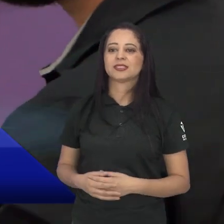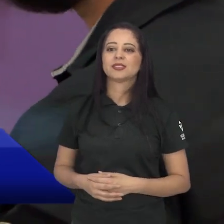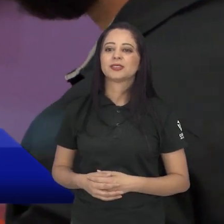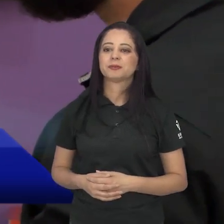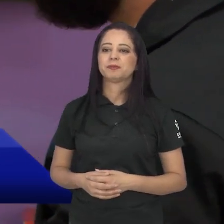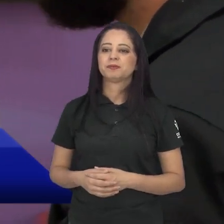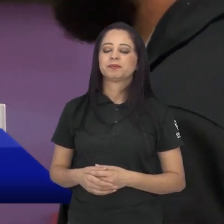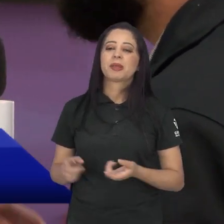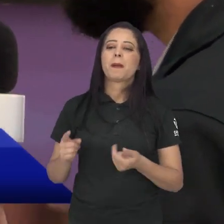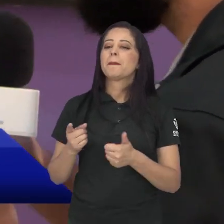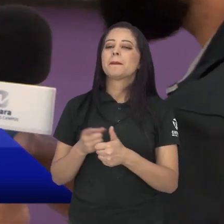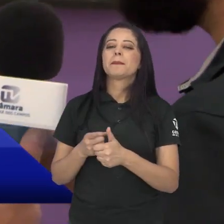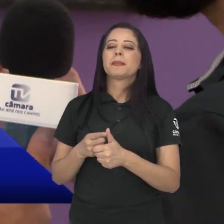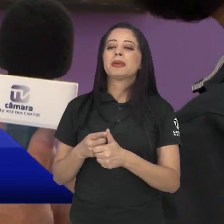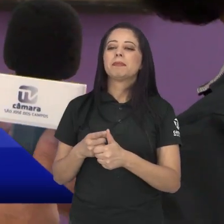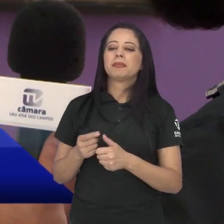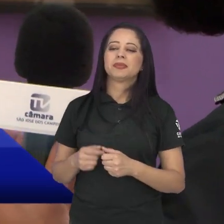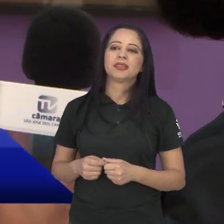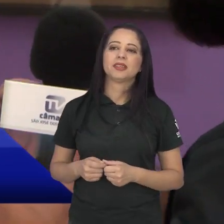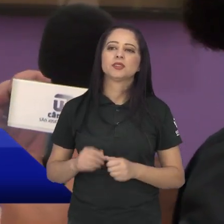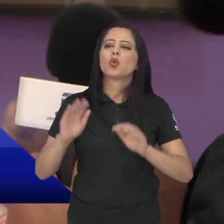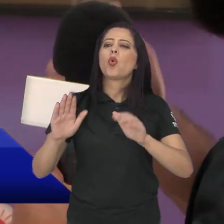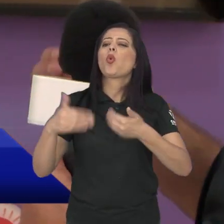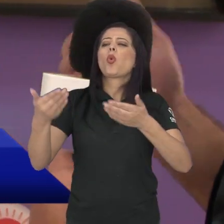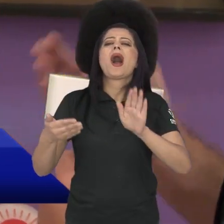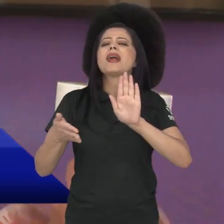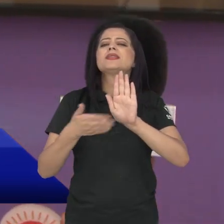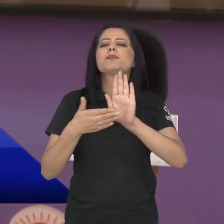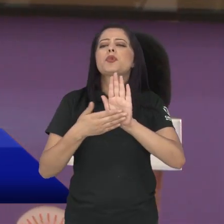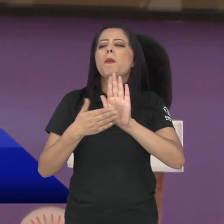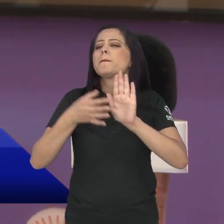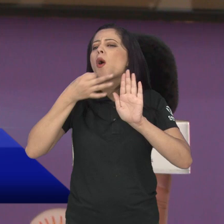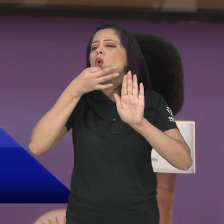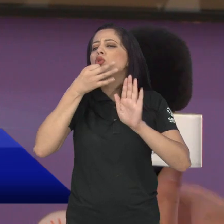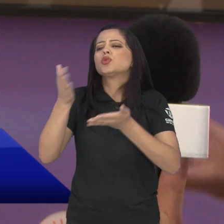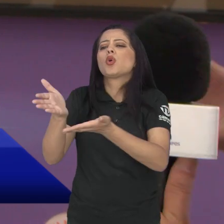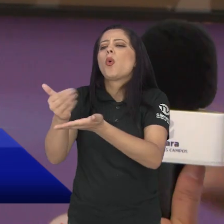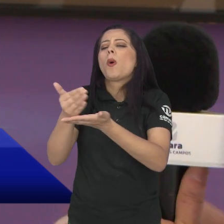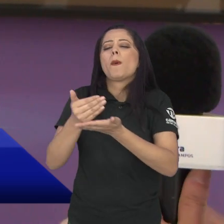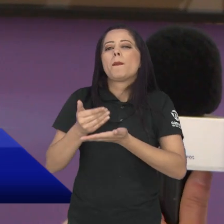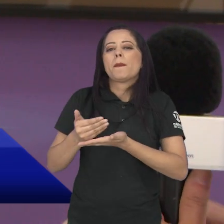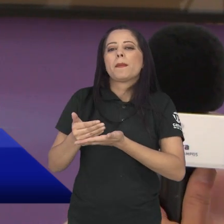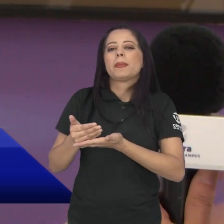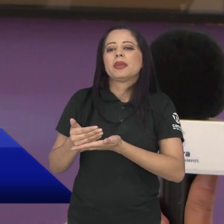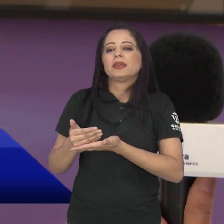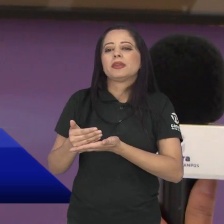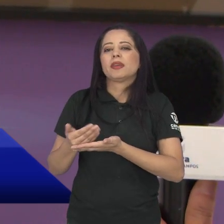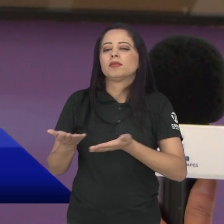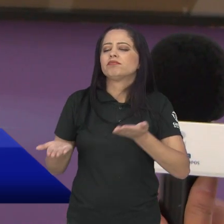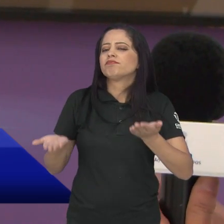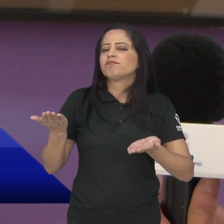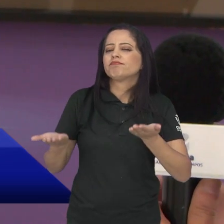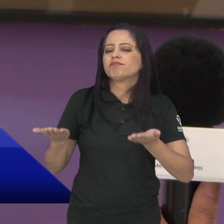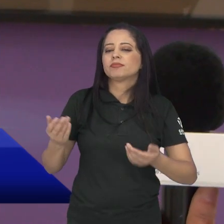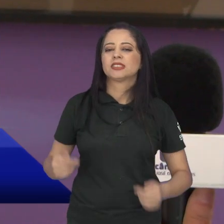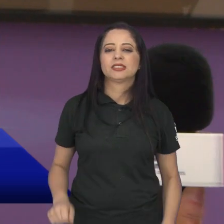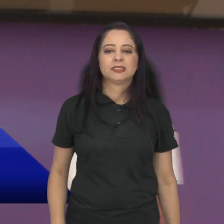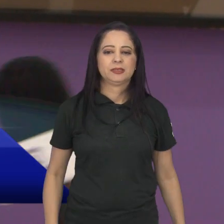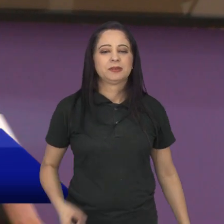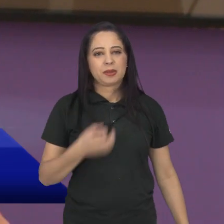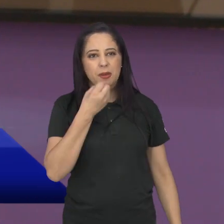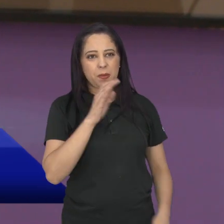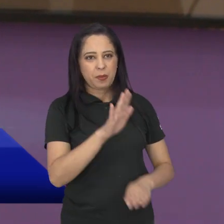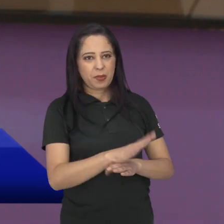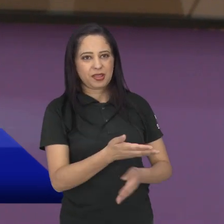Para a gente poder começar, quais que foram as propostas recebidas durante essa consulta pública? O balanço que vocês